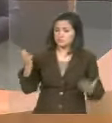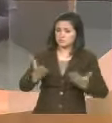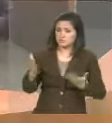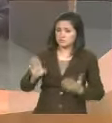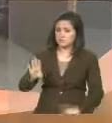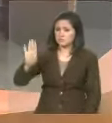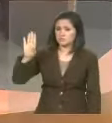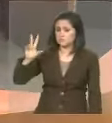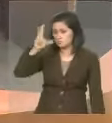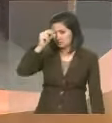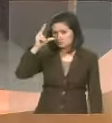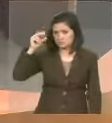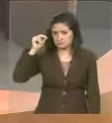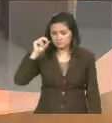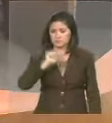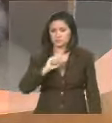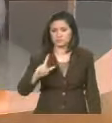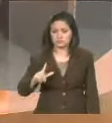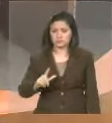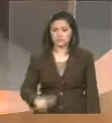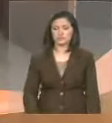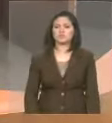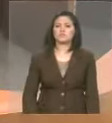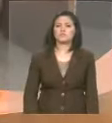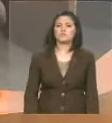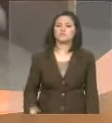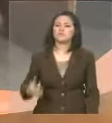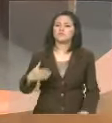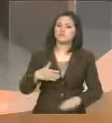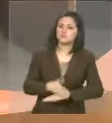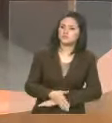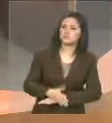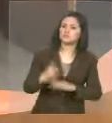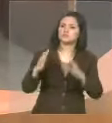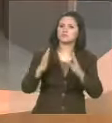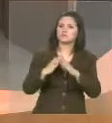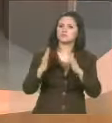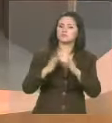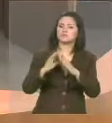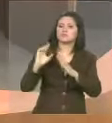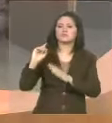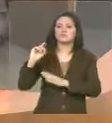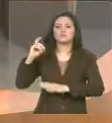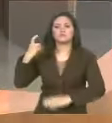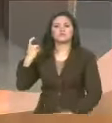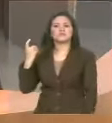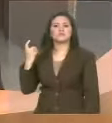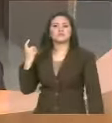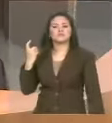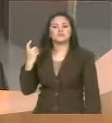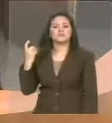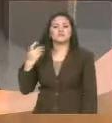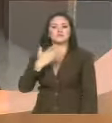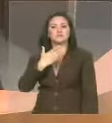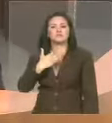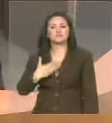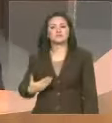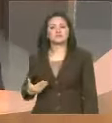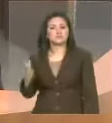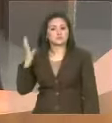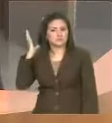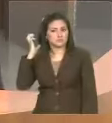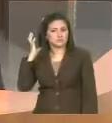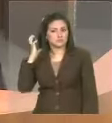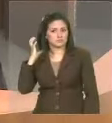municipal de São Luís, foi até a casa da ex-governadora Rosiana Sarney, pediu o apoio da